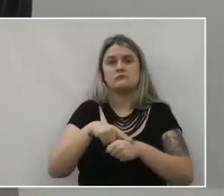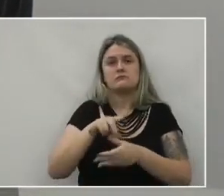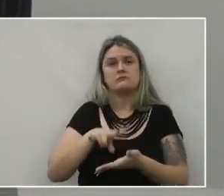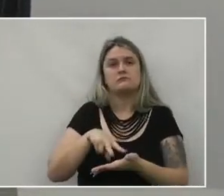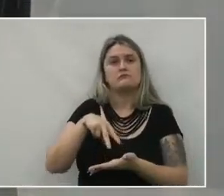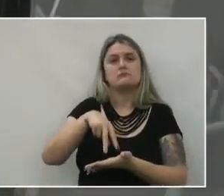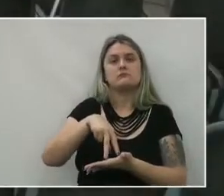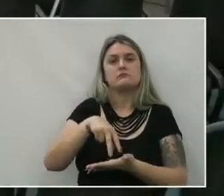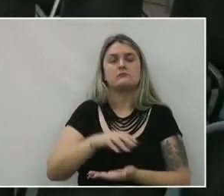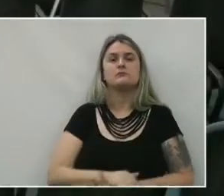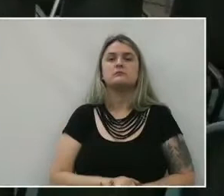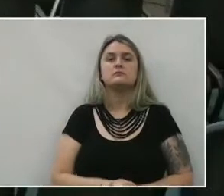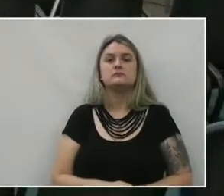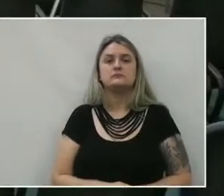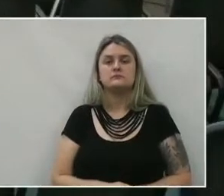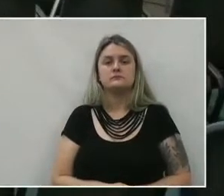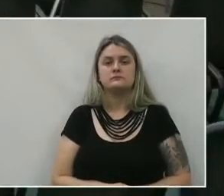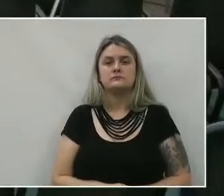desejar fazer o uso